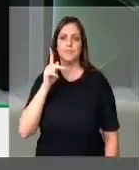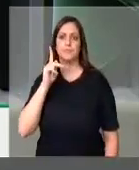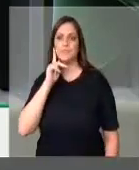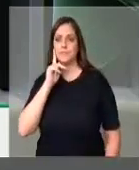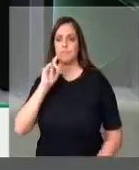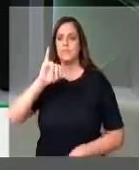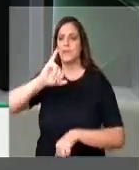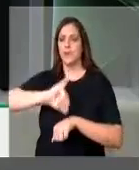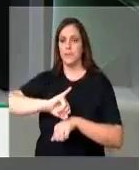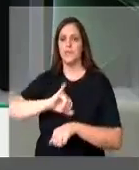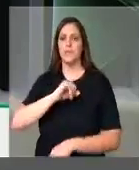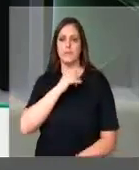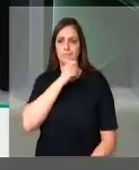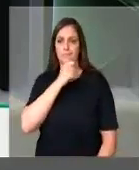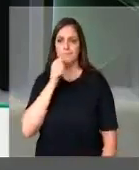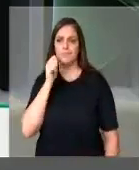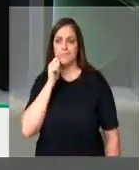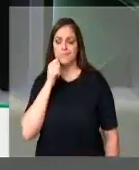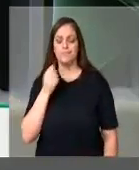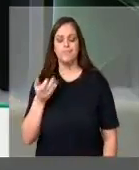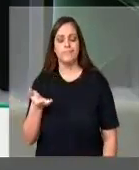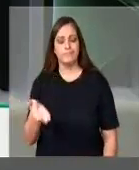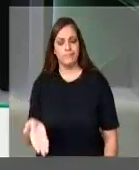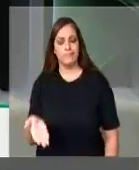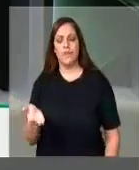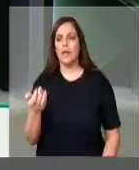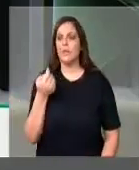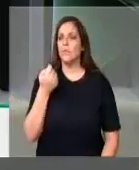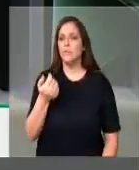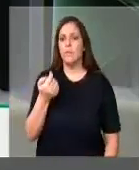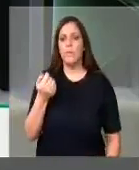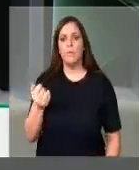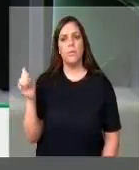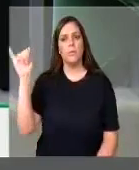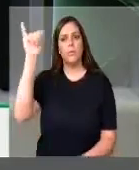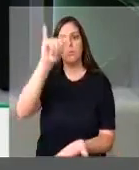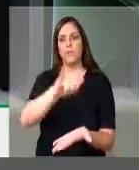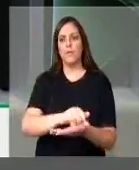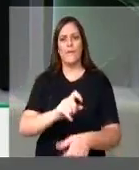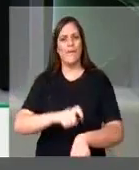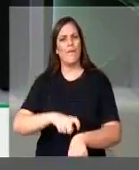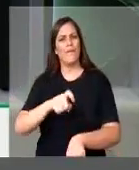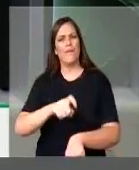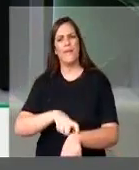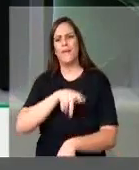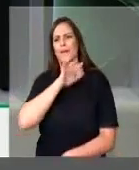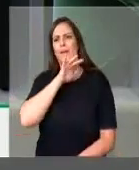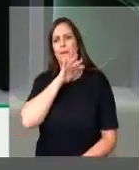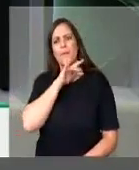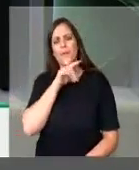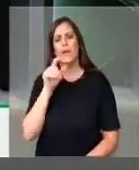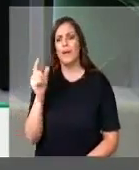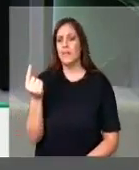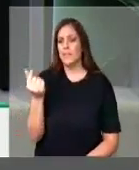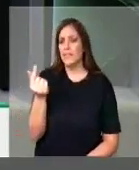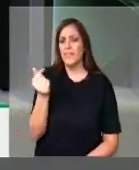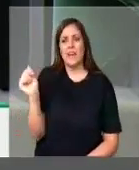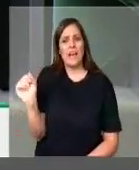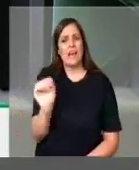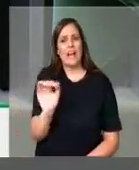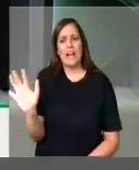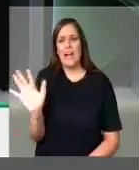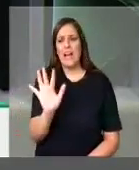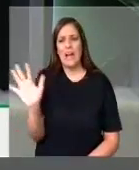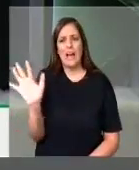do estado do Amapá. Os voos estão escassos, os horários inadequados, o preço de tão caro